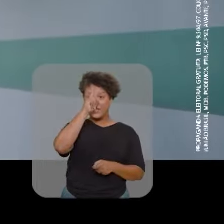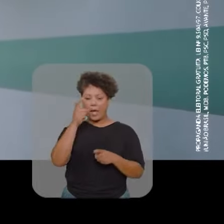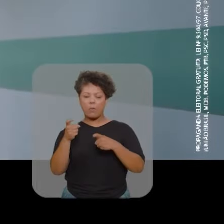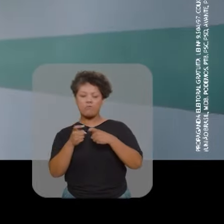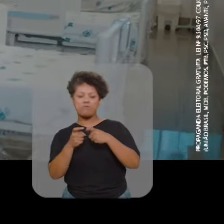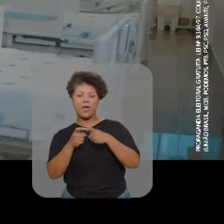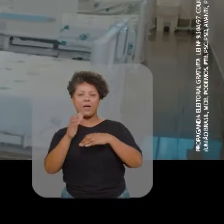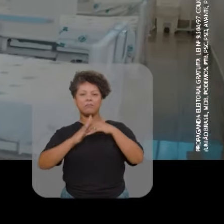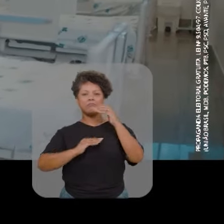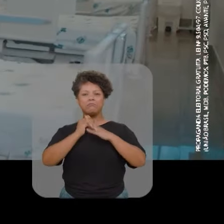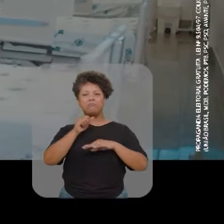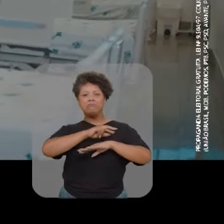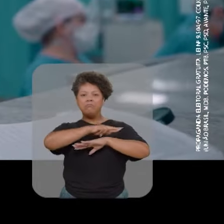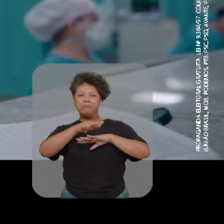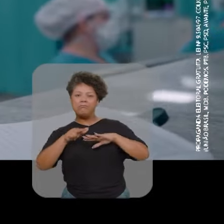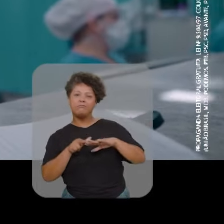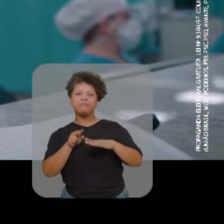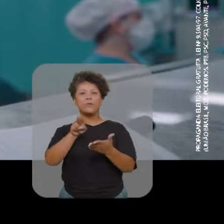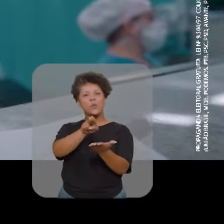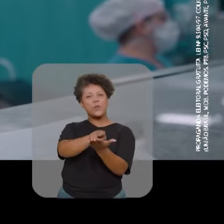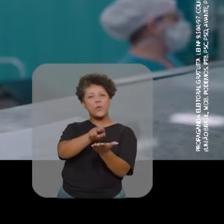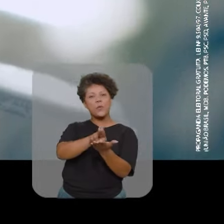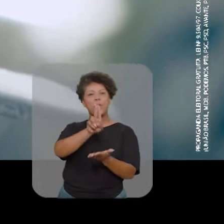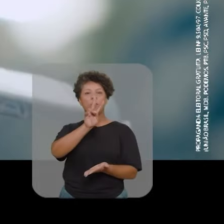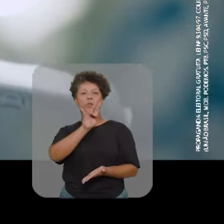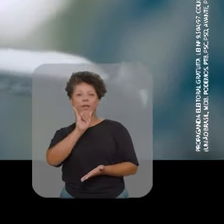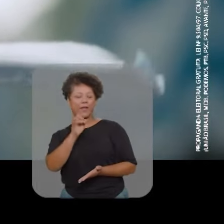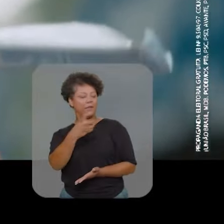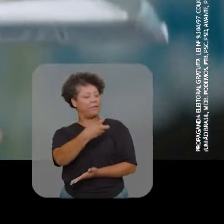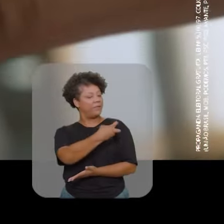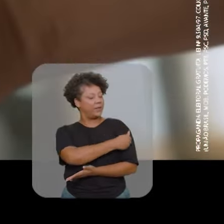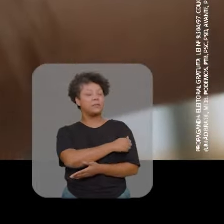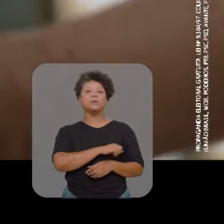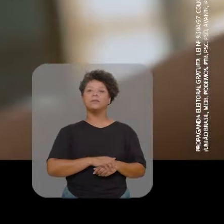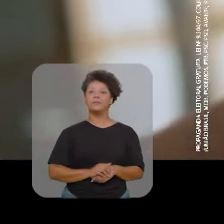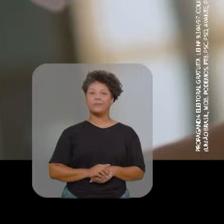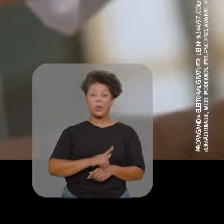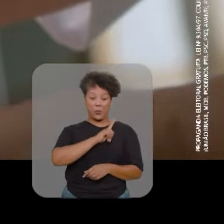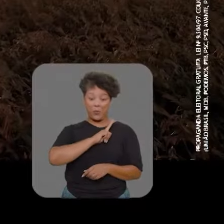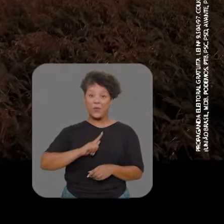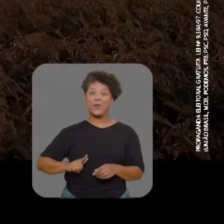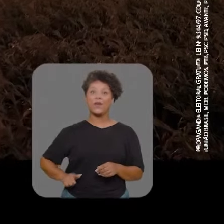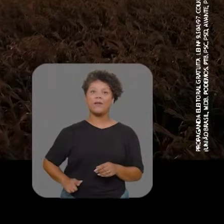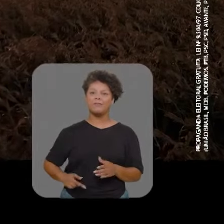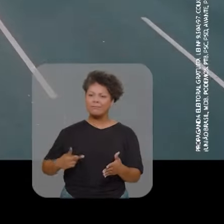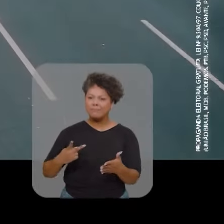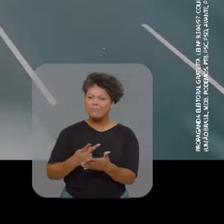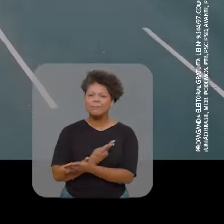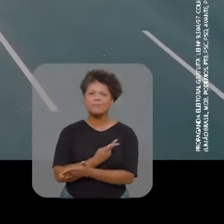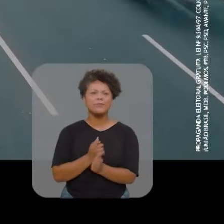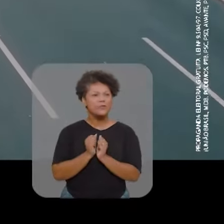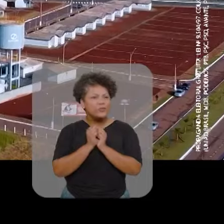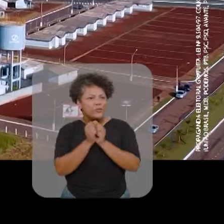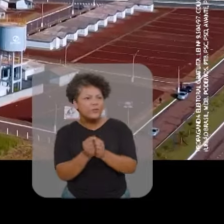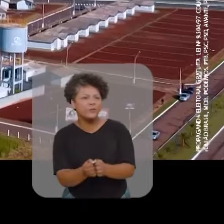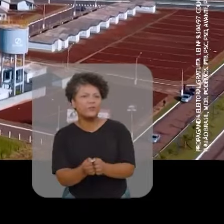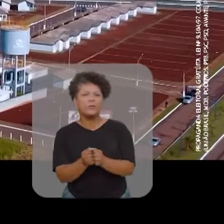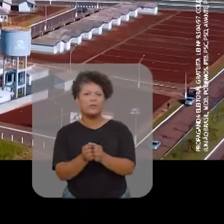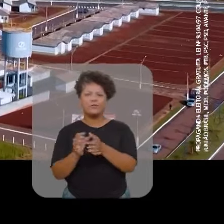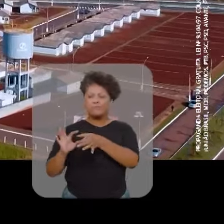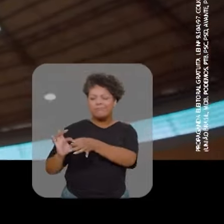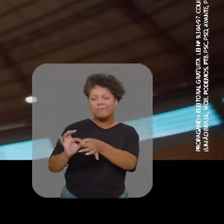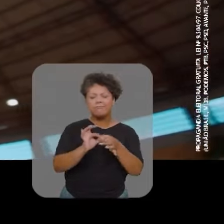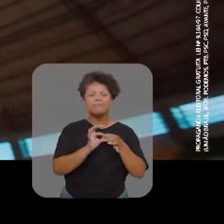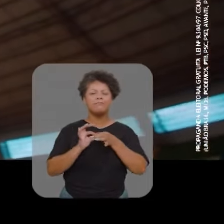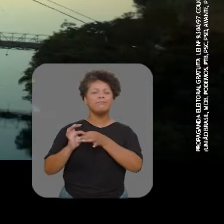policlínicas, leitos de internação, UTI e vacina. O governo chegou junto dos goianos. E de mãos